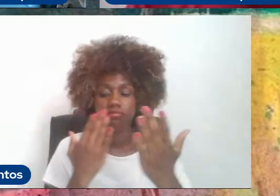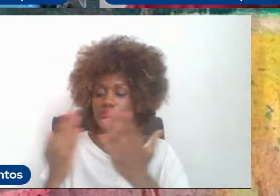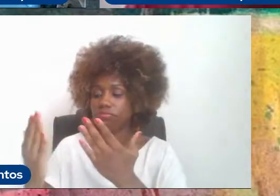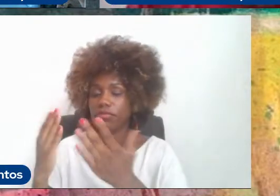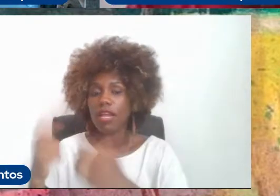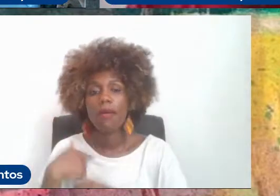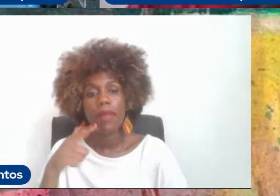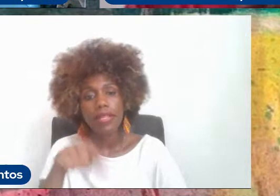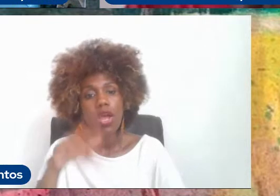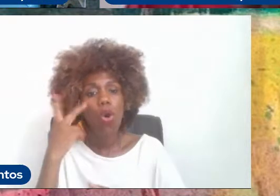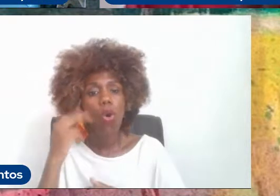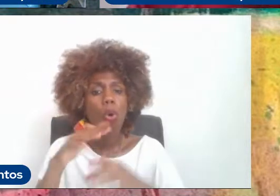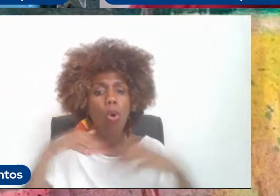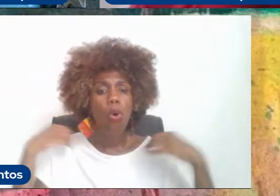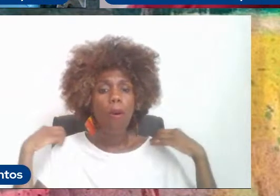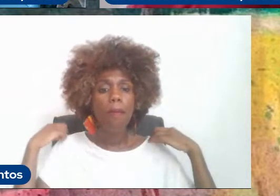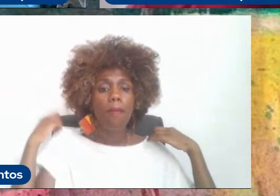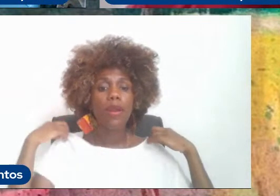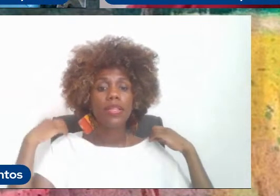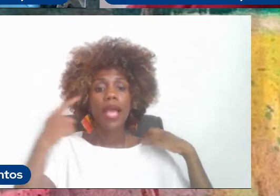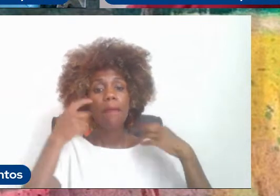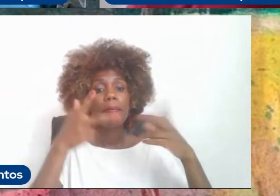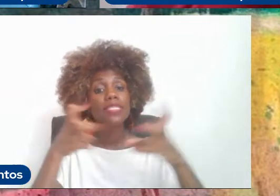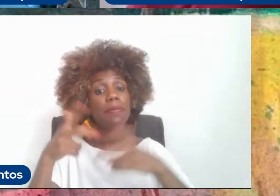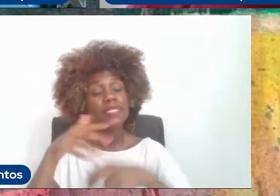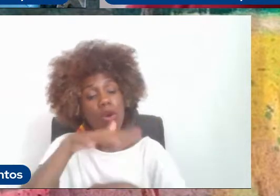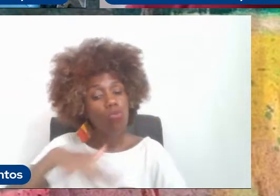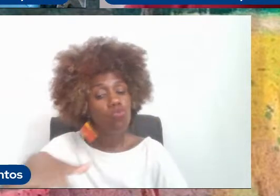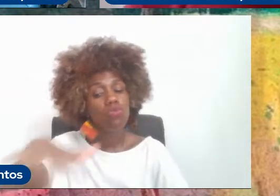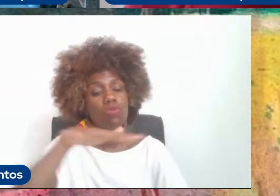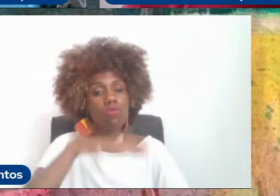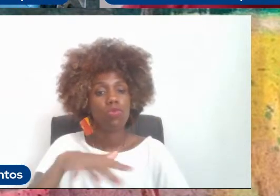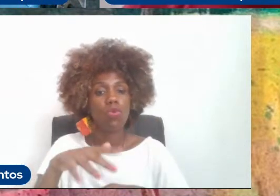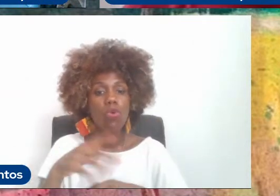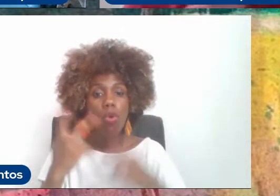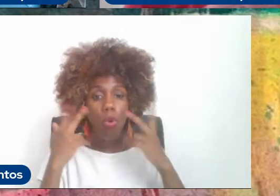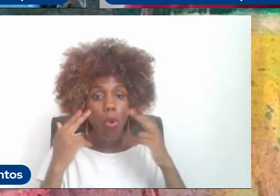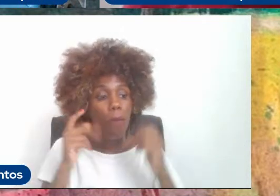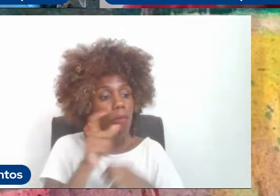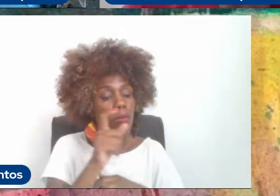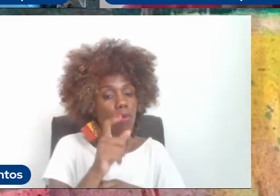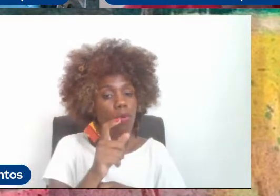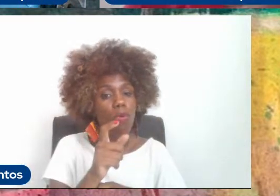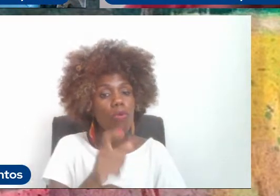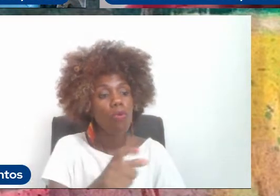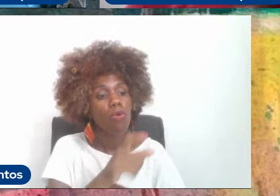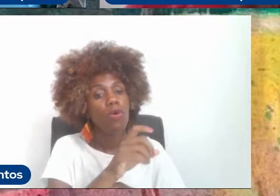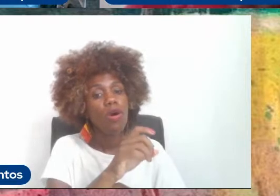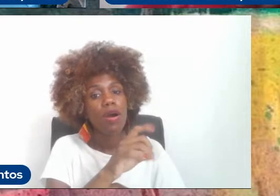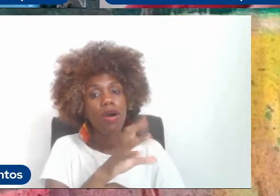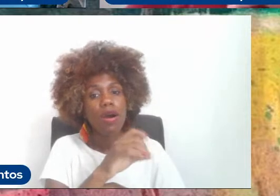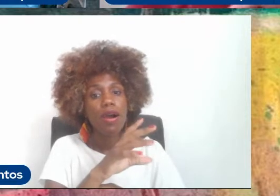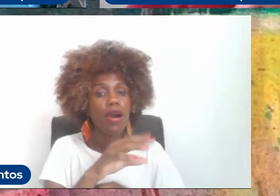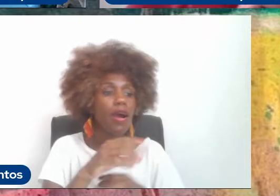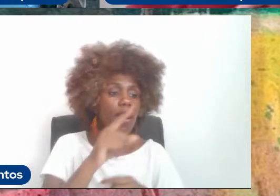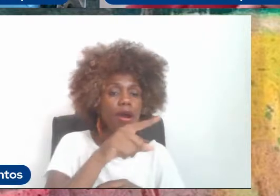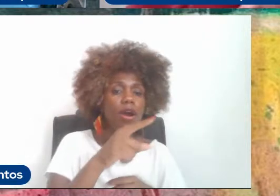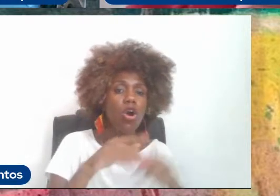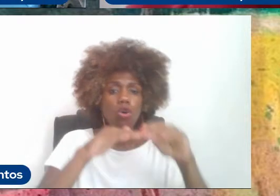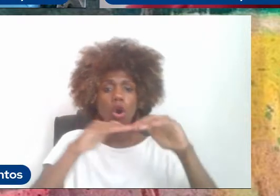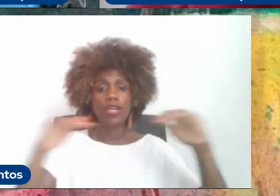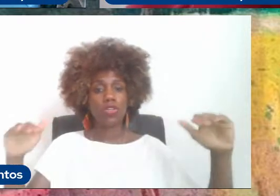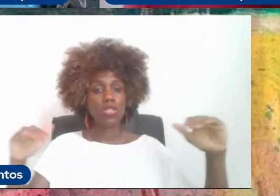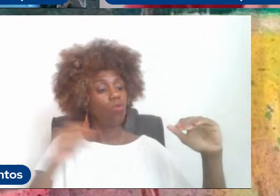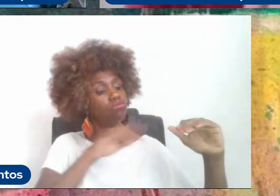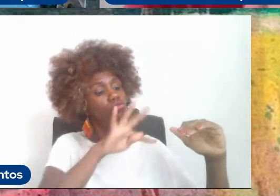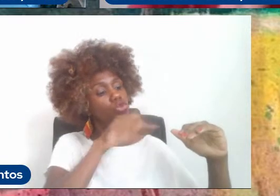comum entre as áreas para que se pudesse ter essa visão mais transversal ou horizontal de todo o